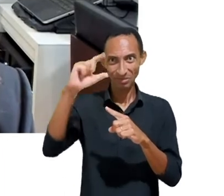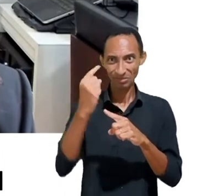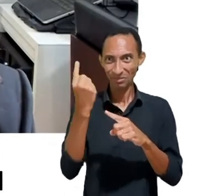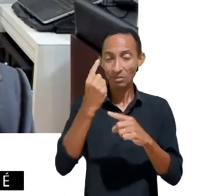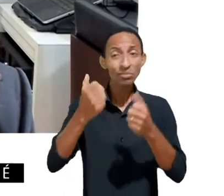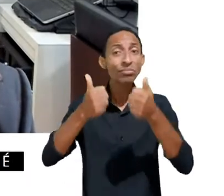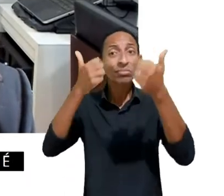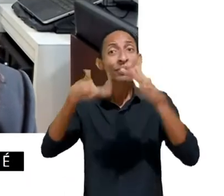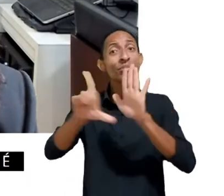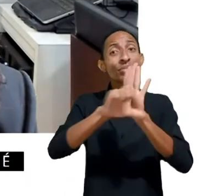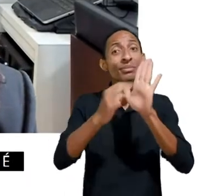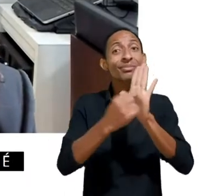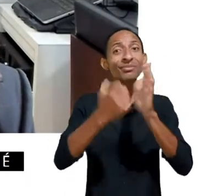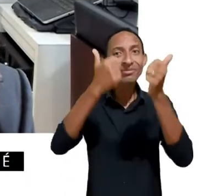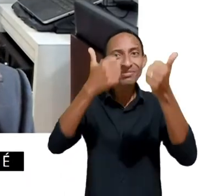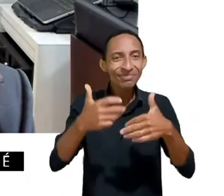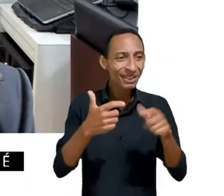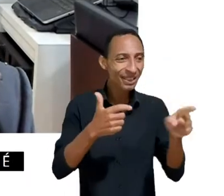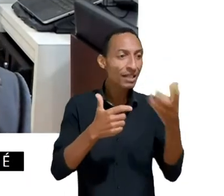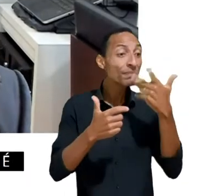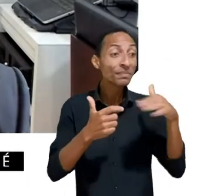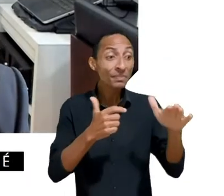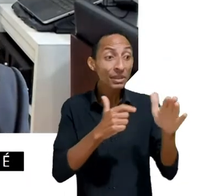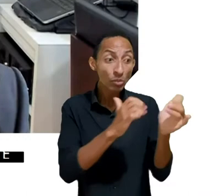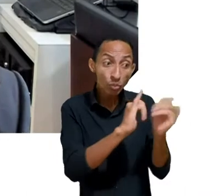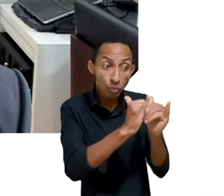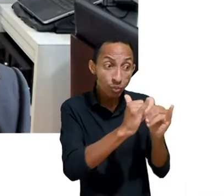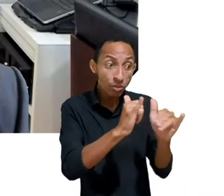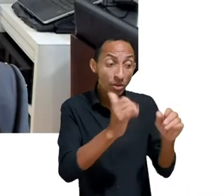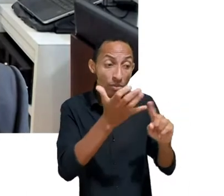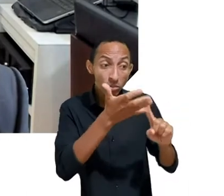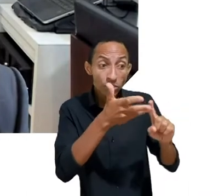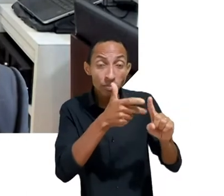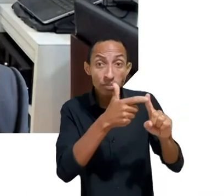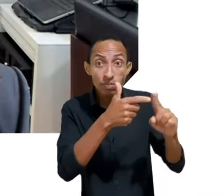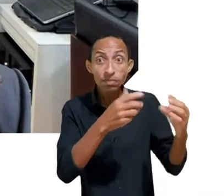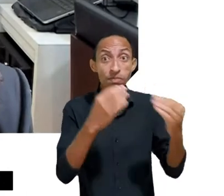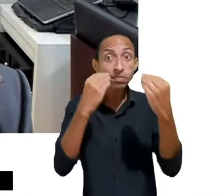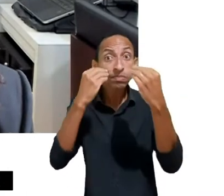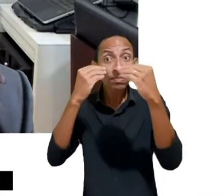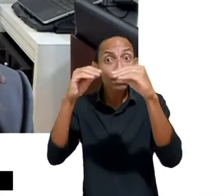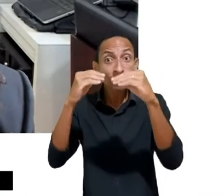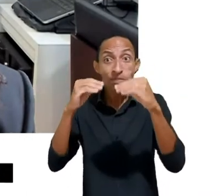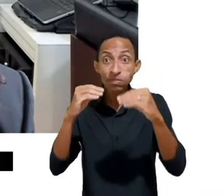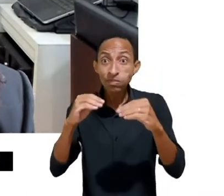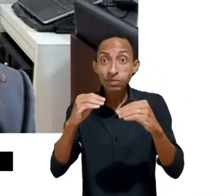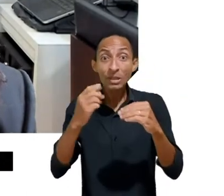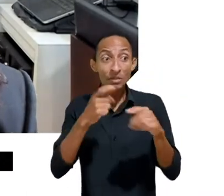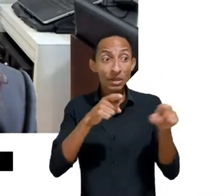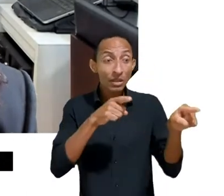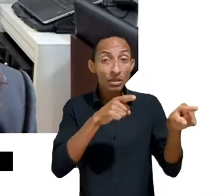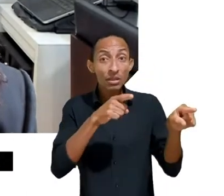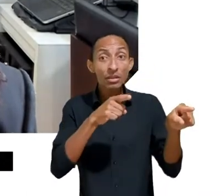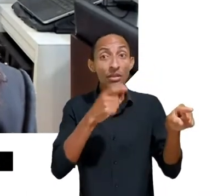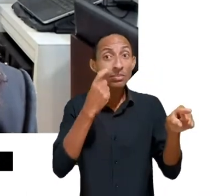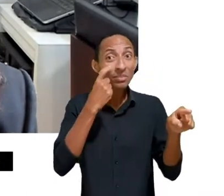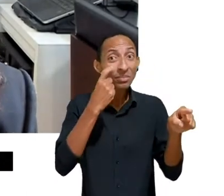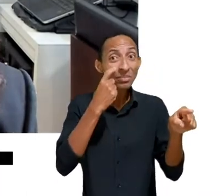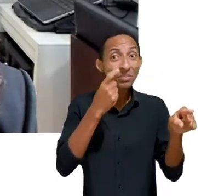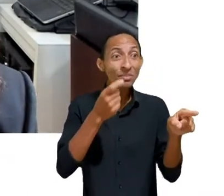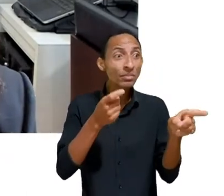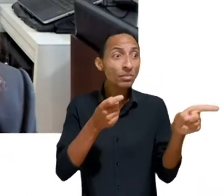de criança deverá ser realizado com consentimento específico em destaque por pelo menos um dos seus pais ou